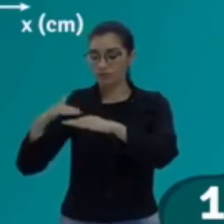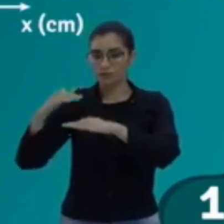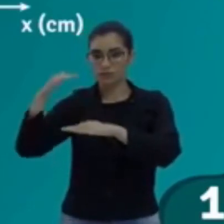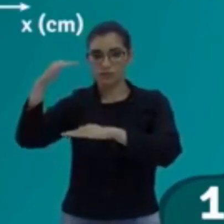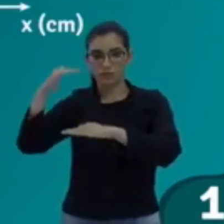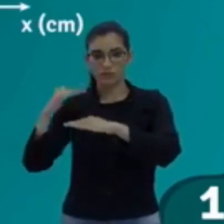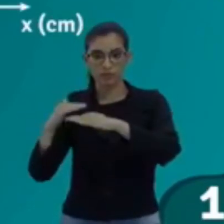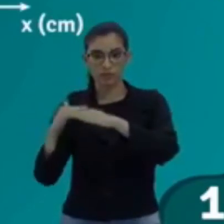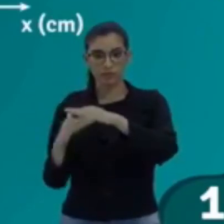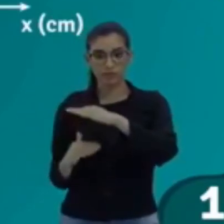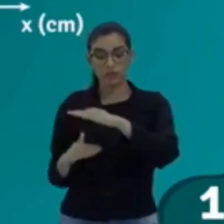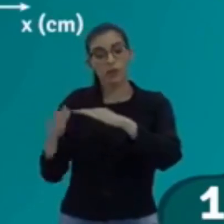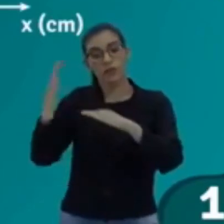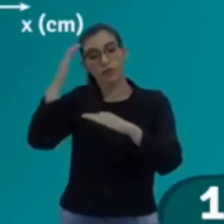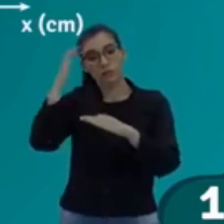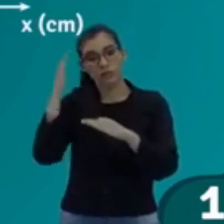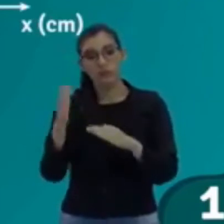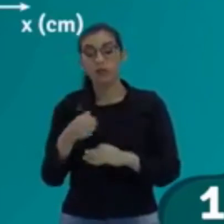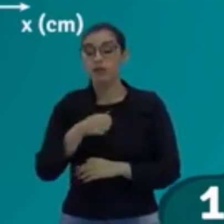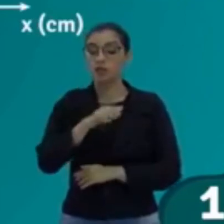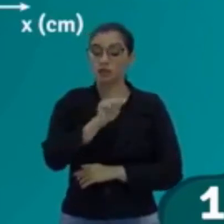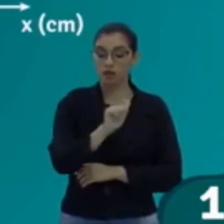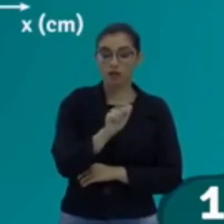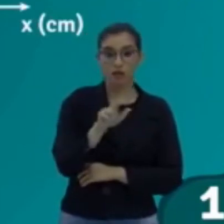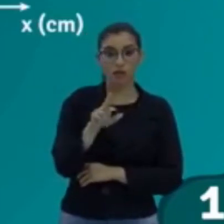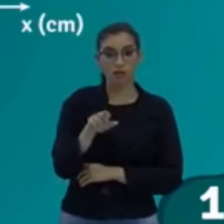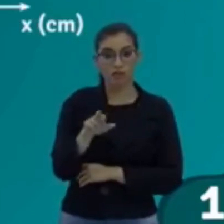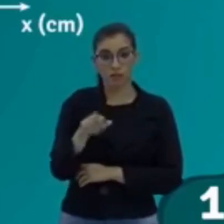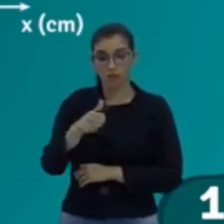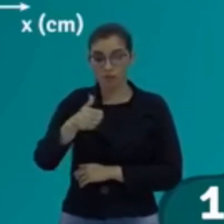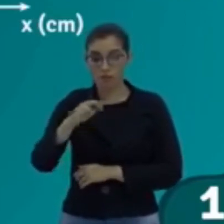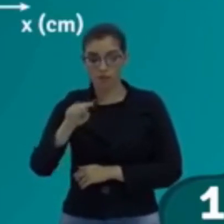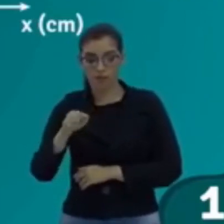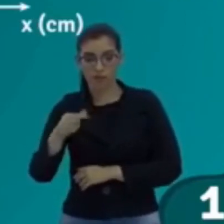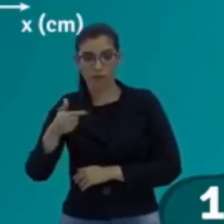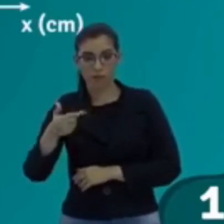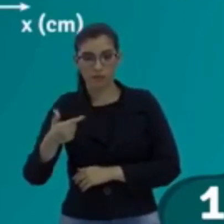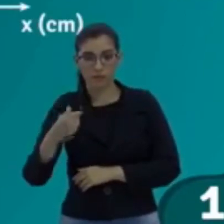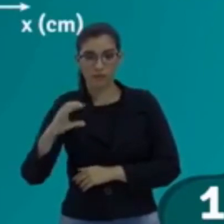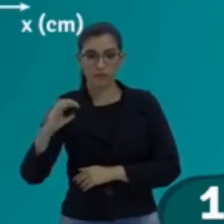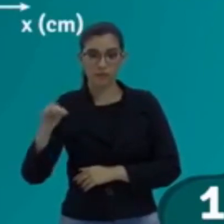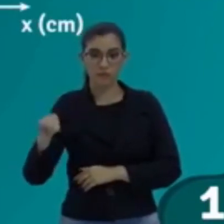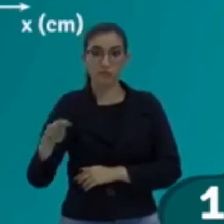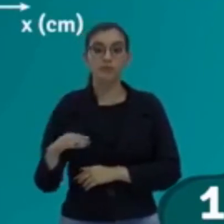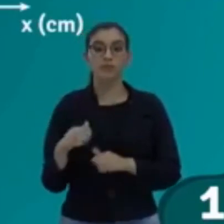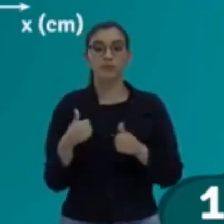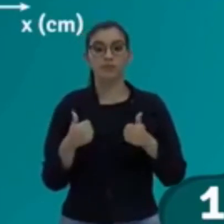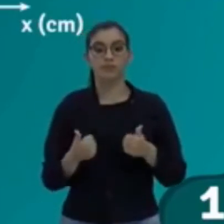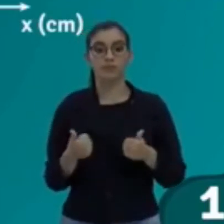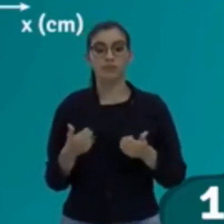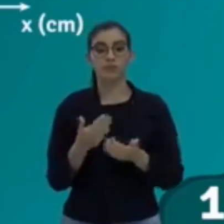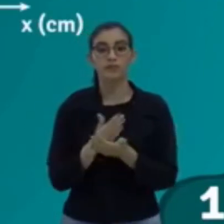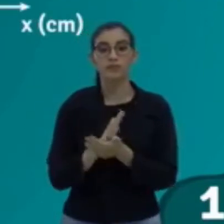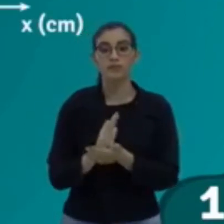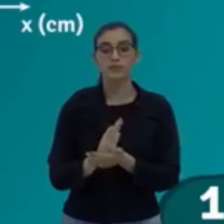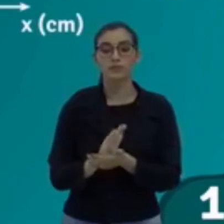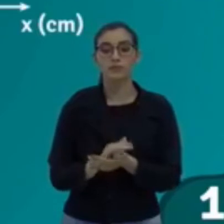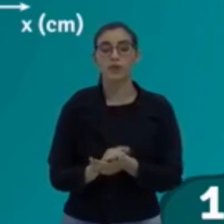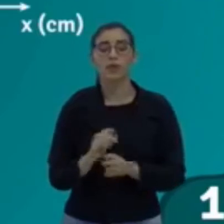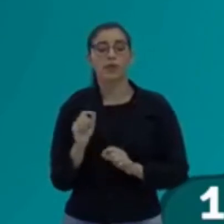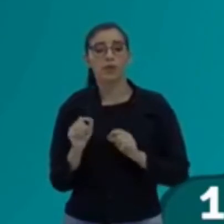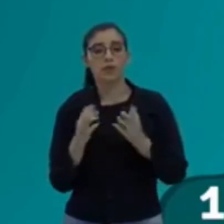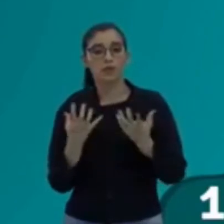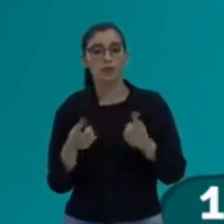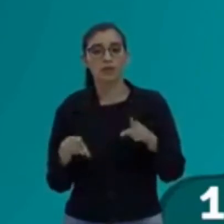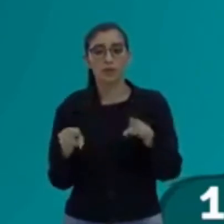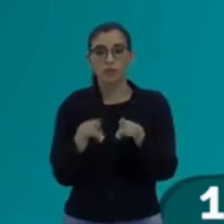Então, já sei que a amplitude vale 1,2 centímetros. Tudo bem? Então, vamos lá. O que é que ele pediu